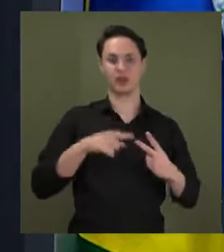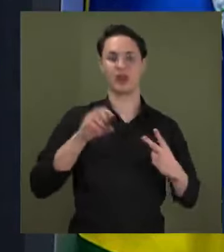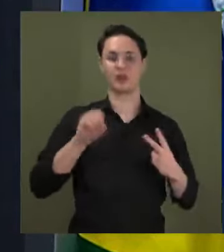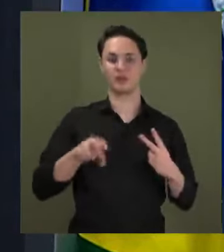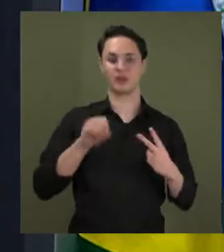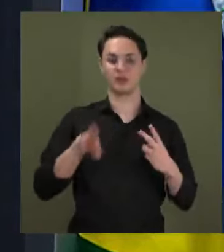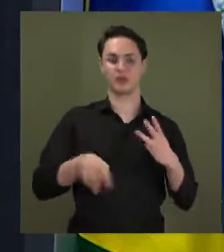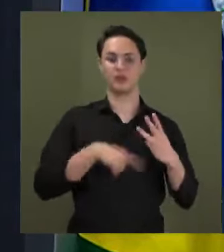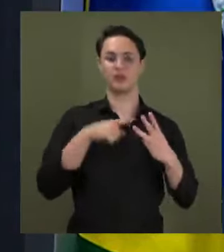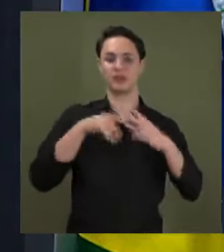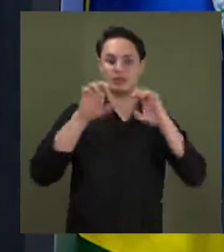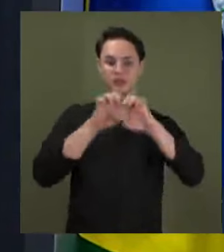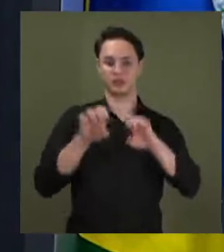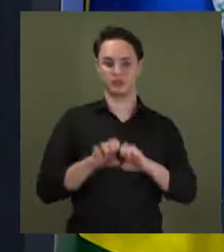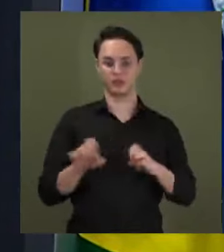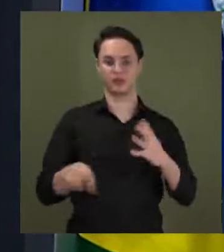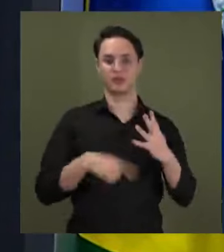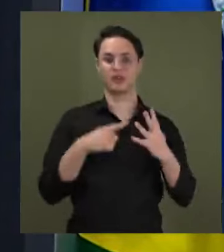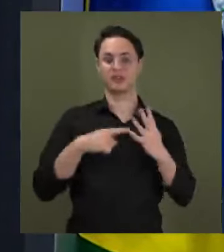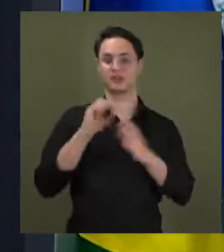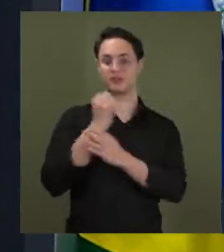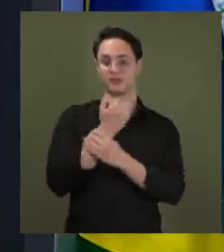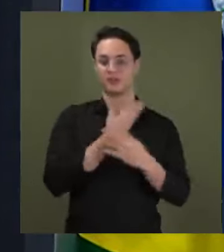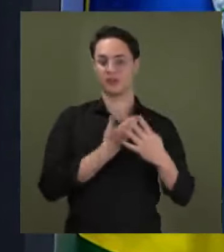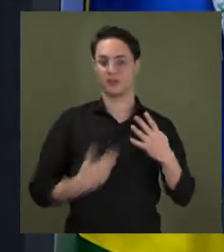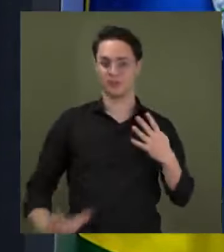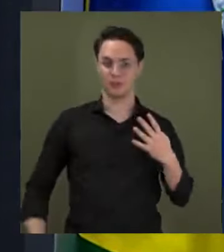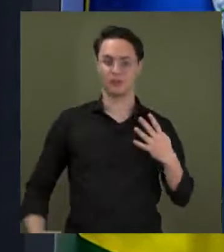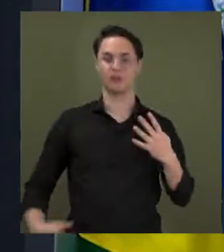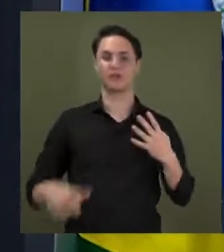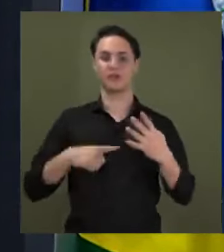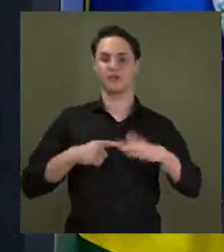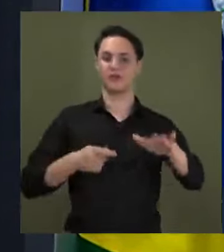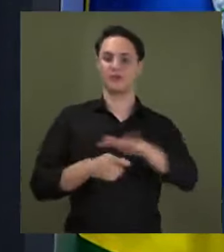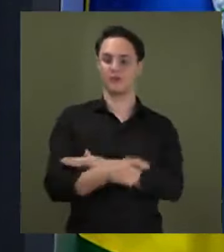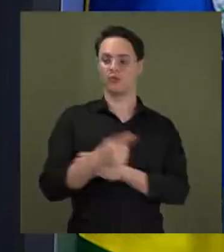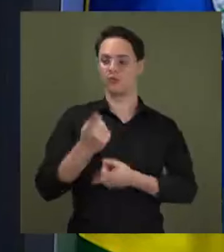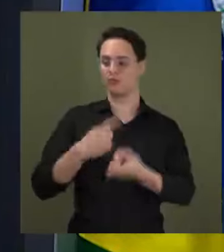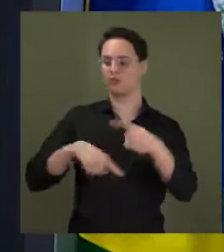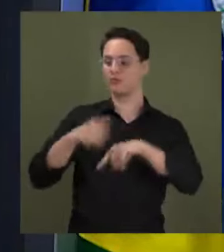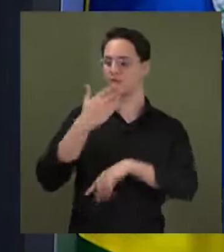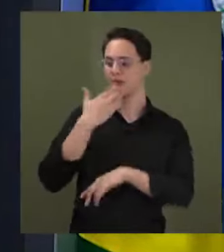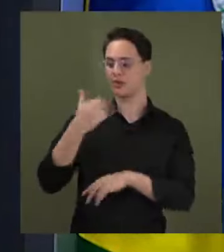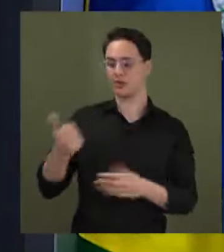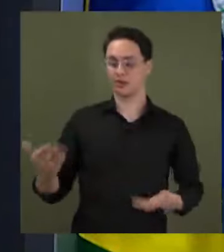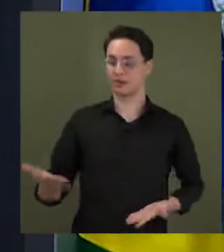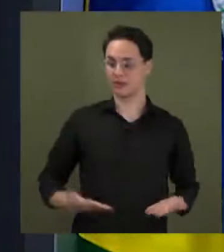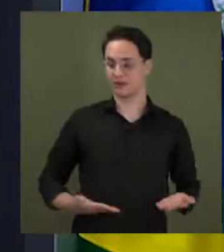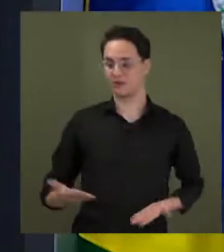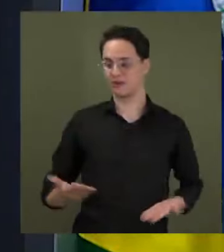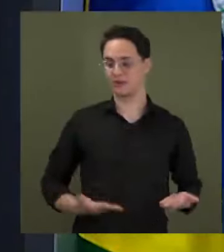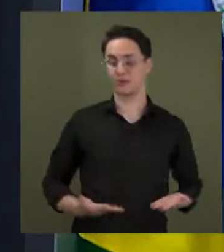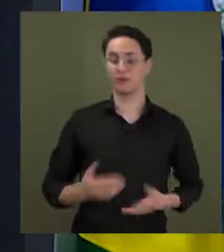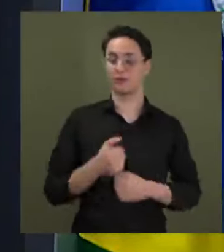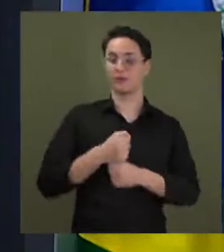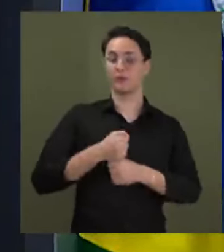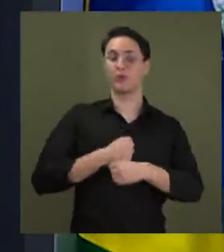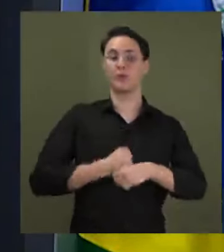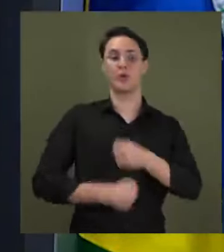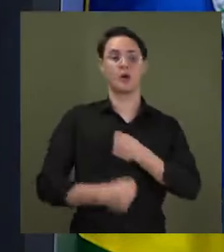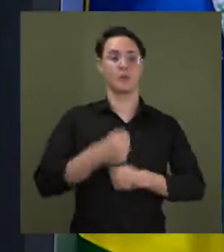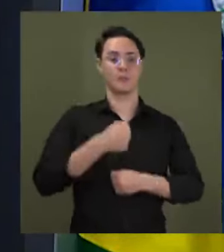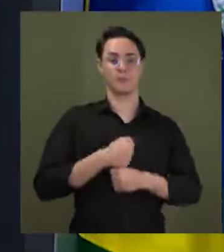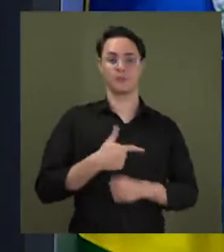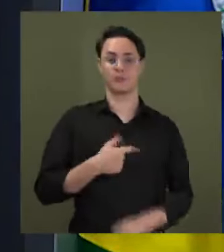infraestrutura, segurança pública, com bastante investimento para a melhoria desses serviços. Somente no ano passado, nós